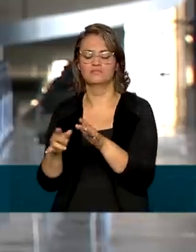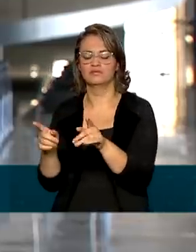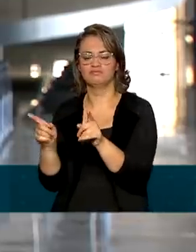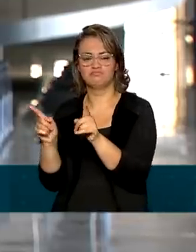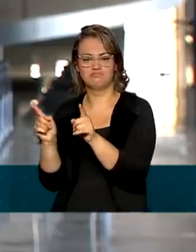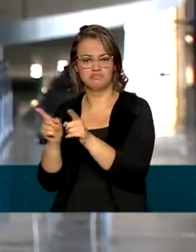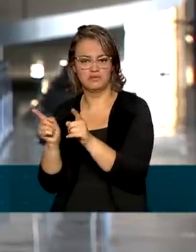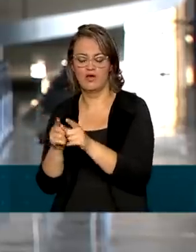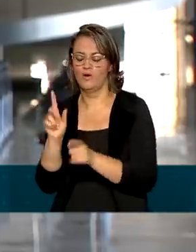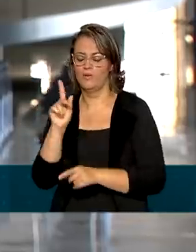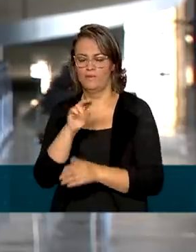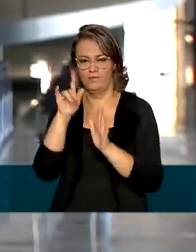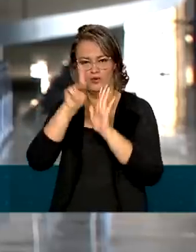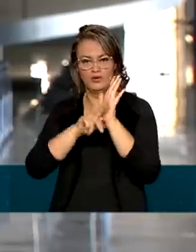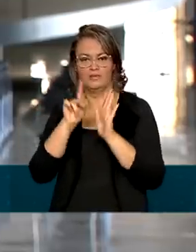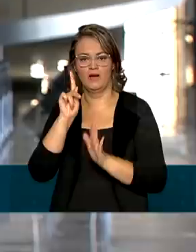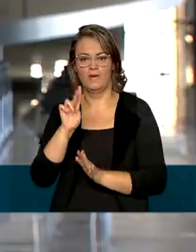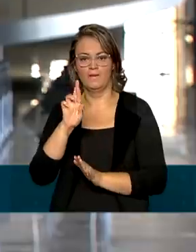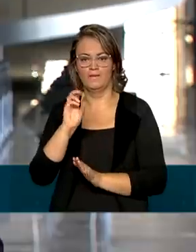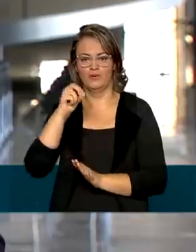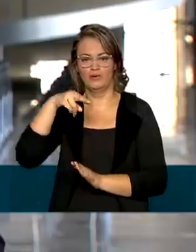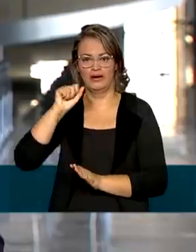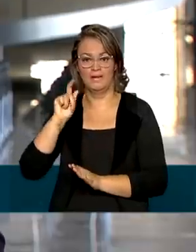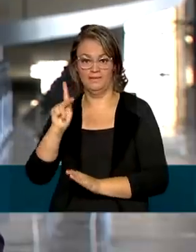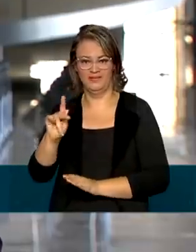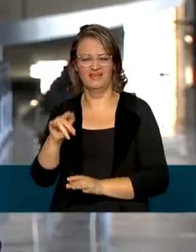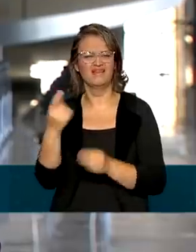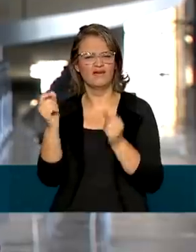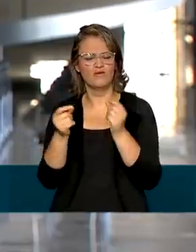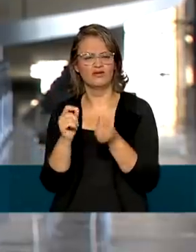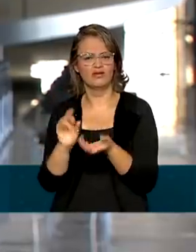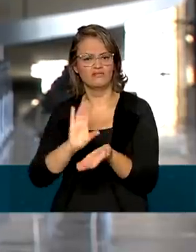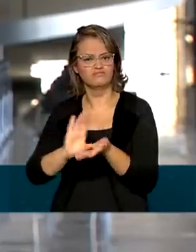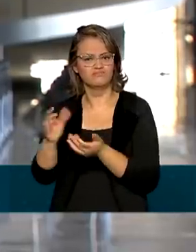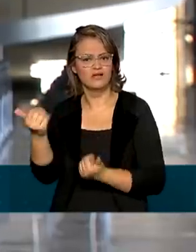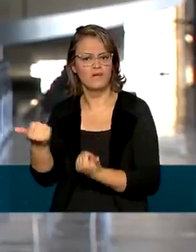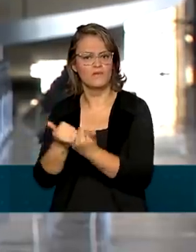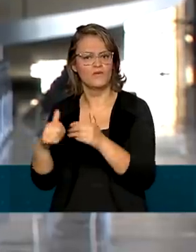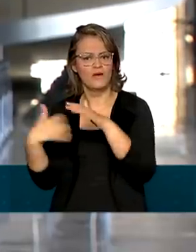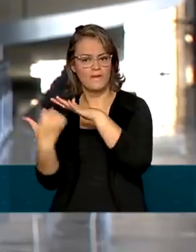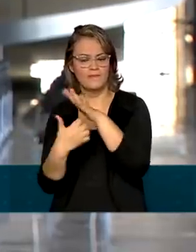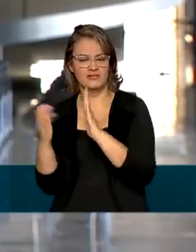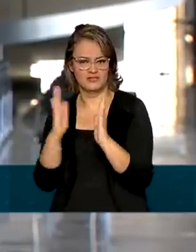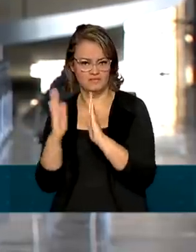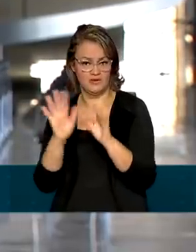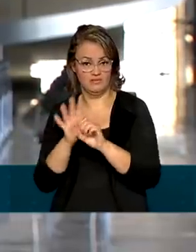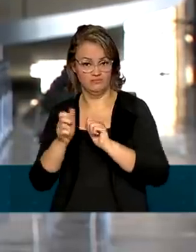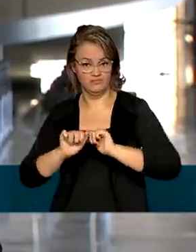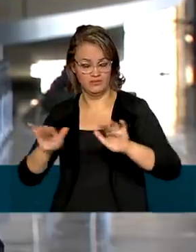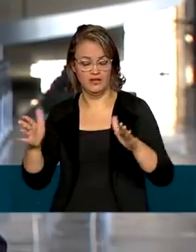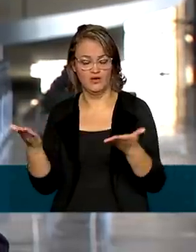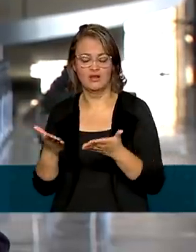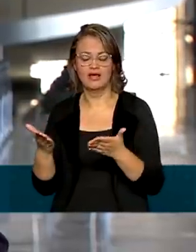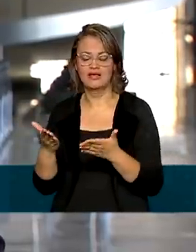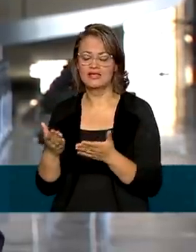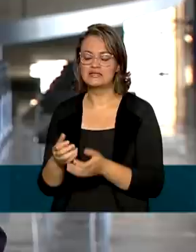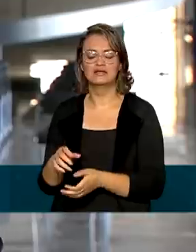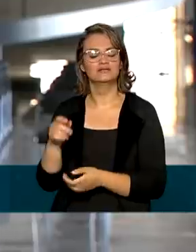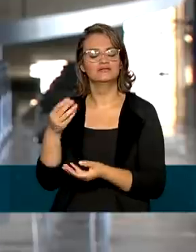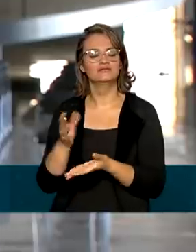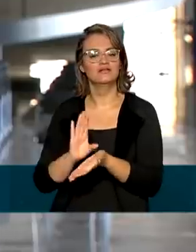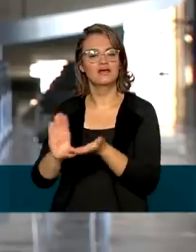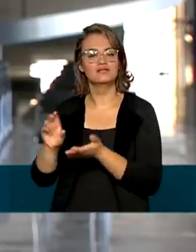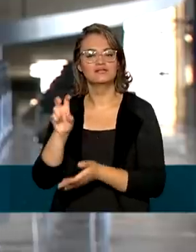Microempresas, o PRONAMP, que oferece créditos vantajosos para as empresas. Neste caso, ele terá um suporte de até 5